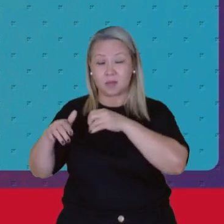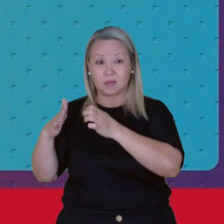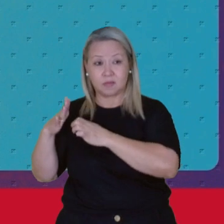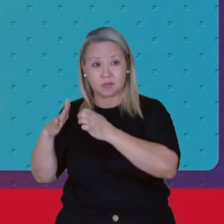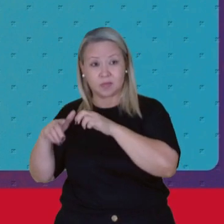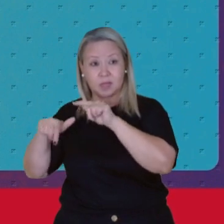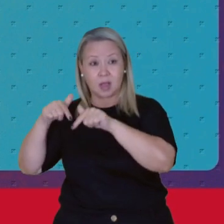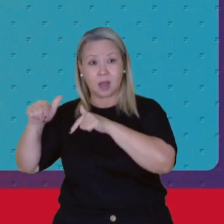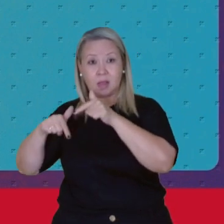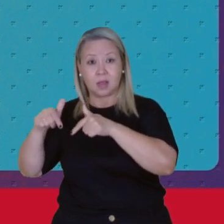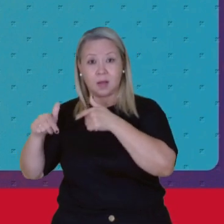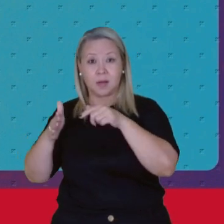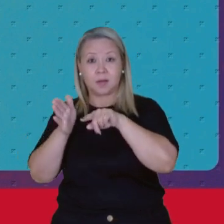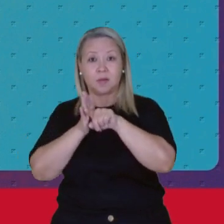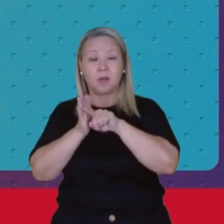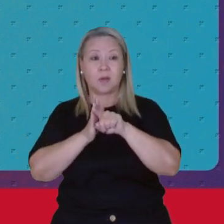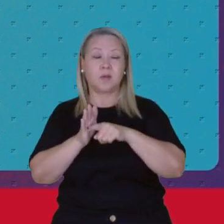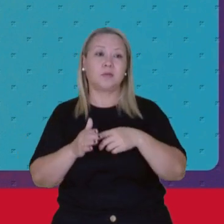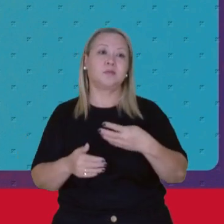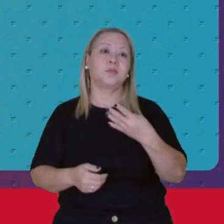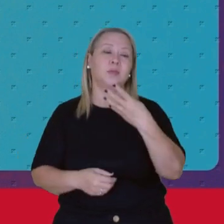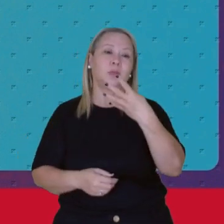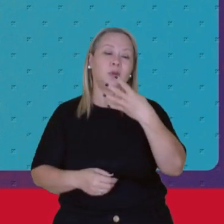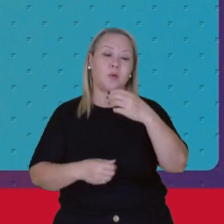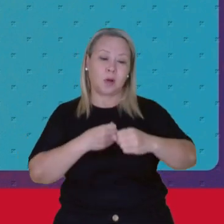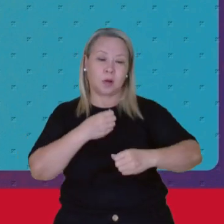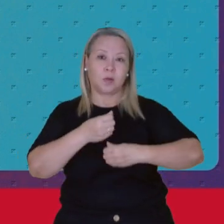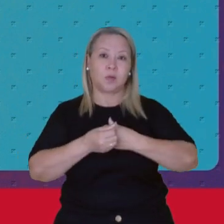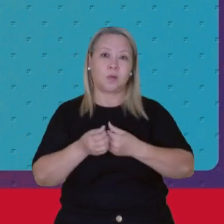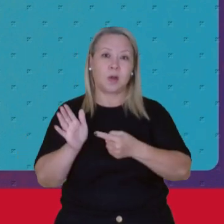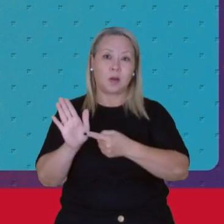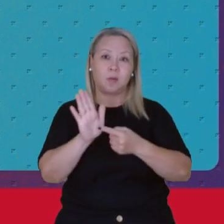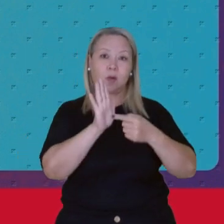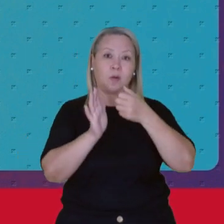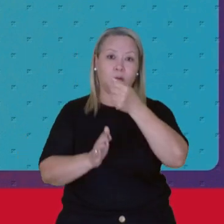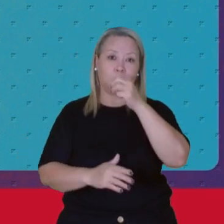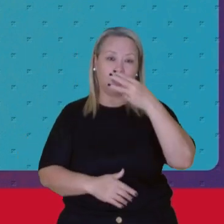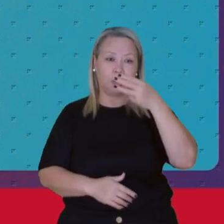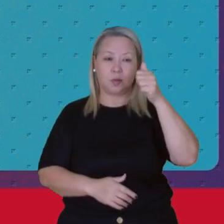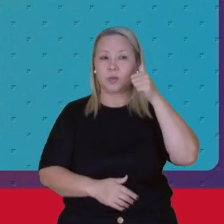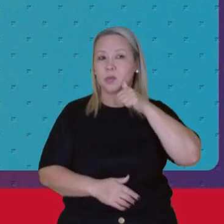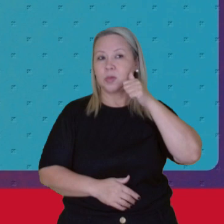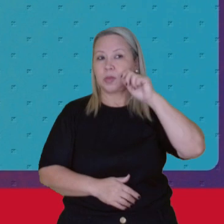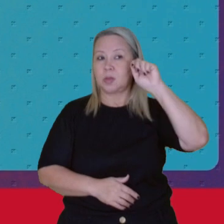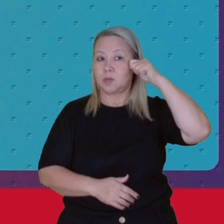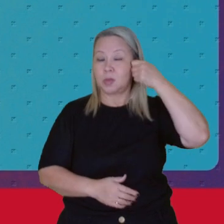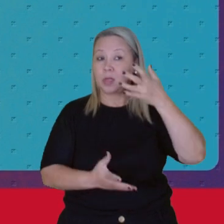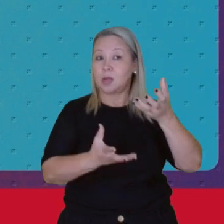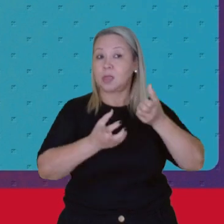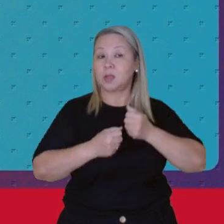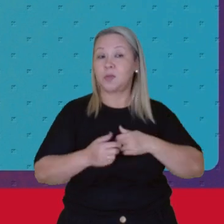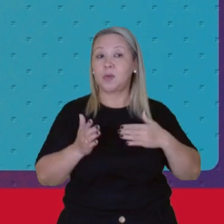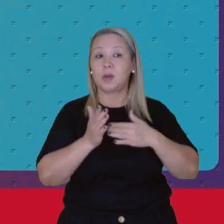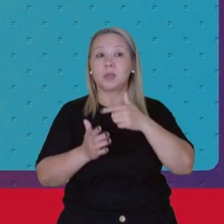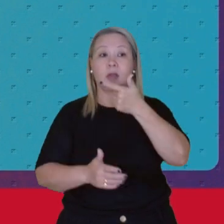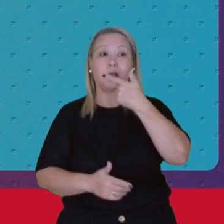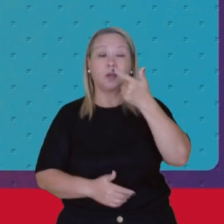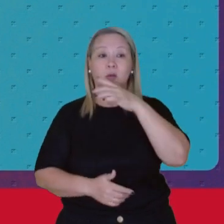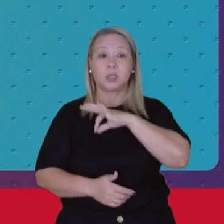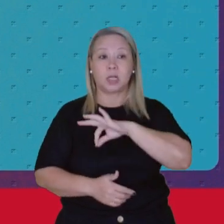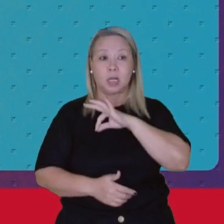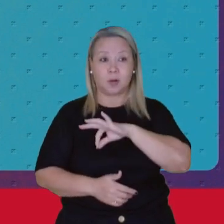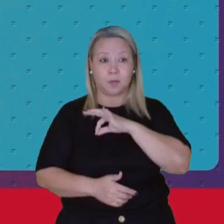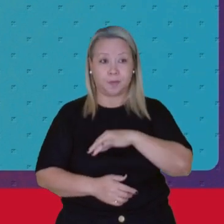Dados do quarto Trimestre De 2020 Mostram que 83% Das mulheres Negras Recebiam até Dois salários mínimos